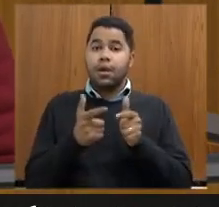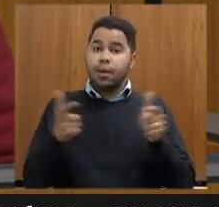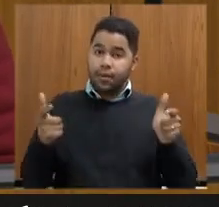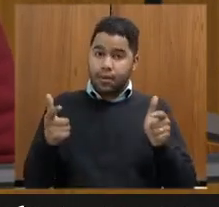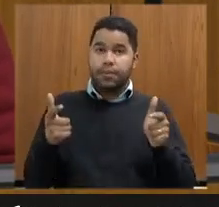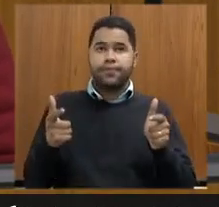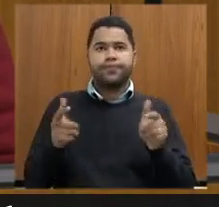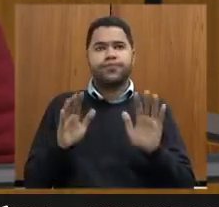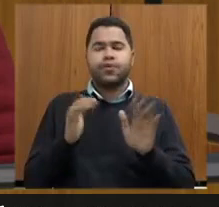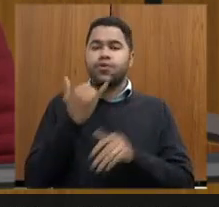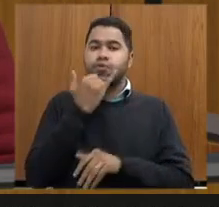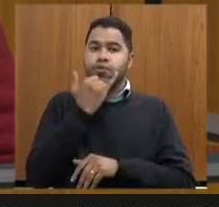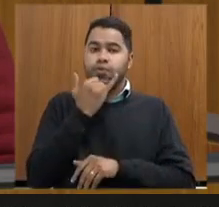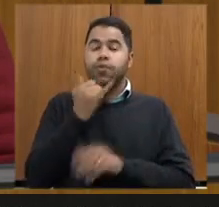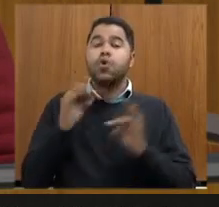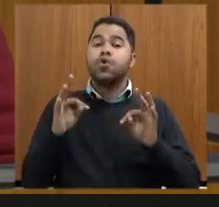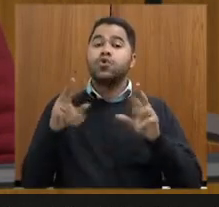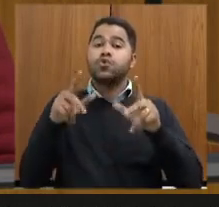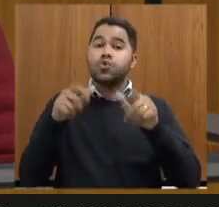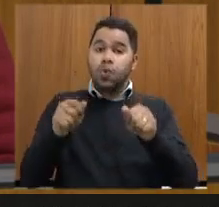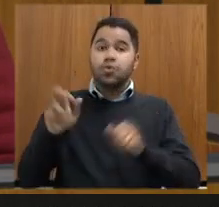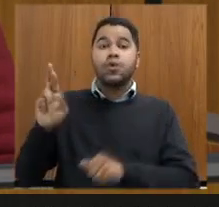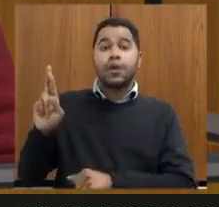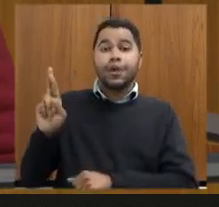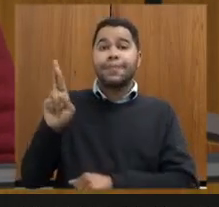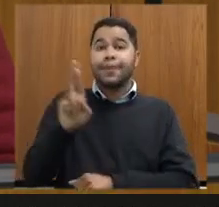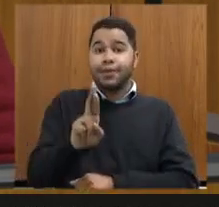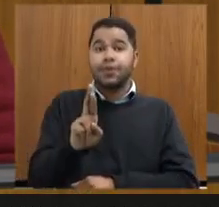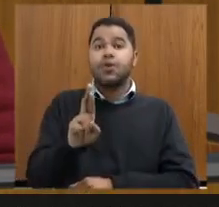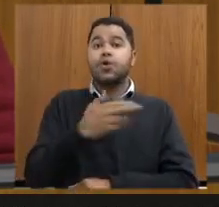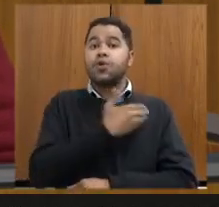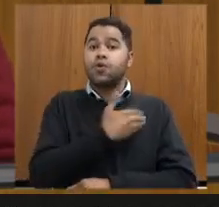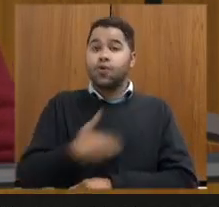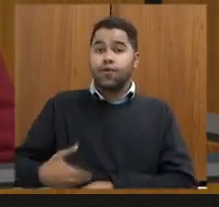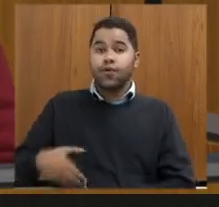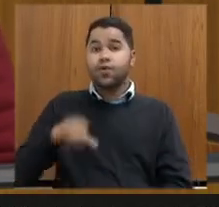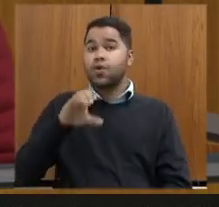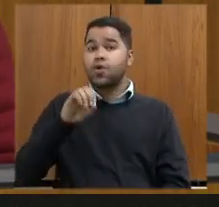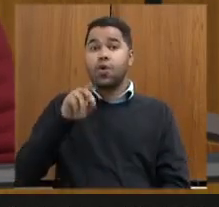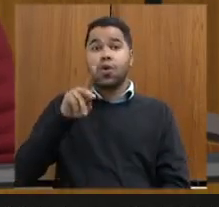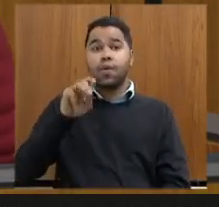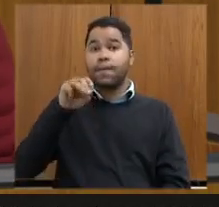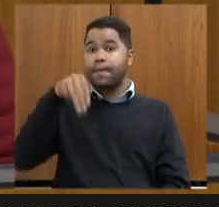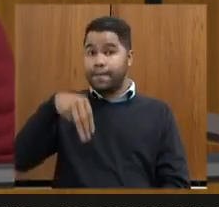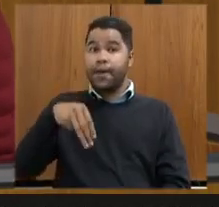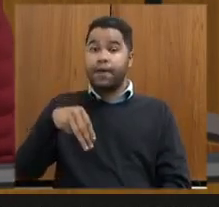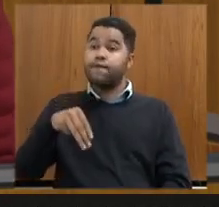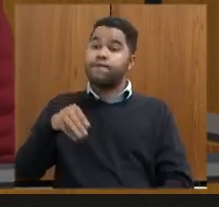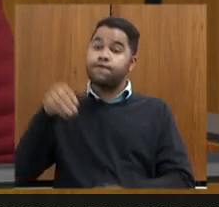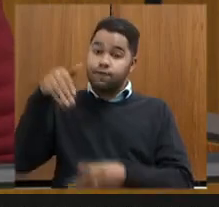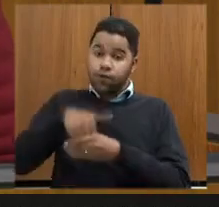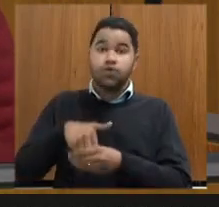representantes aliás desculpa todos os representantes do governo no COPAN votaram a favor da TAMISA